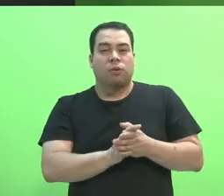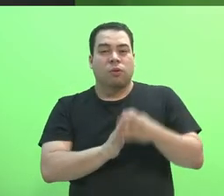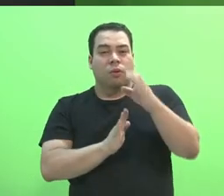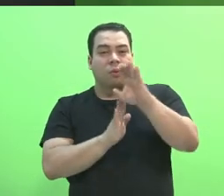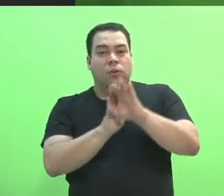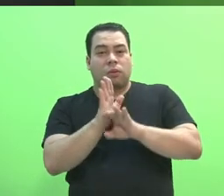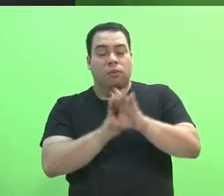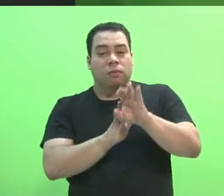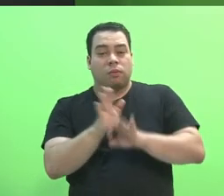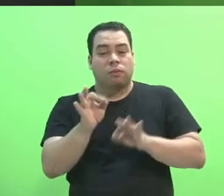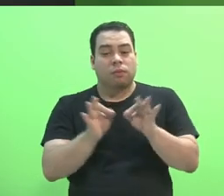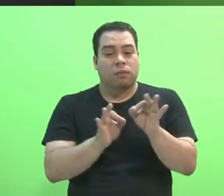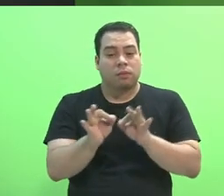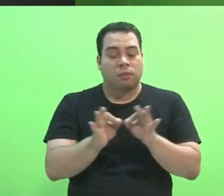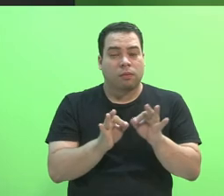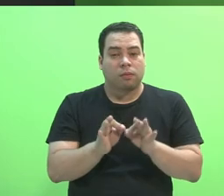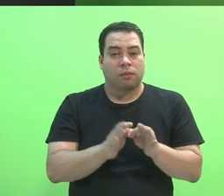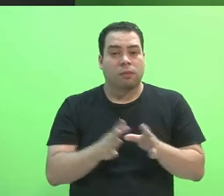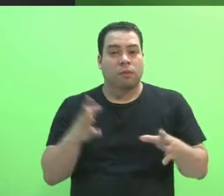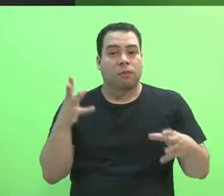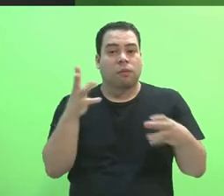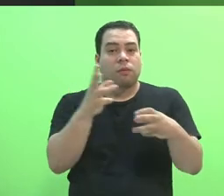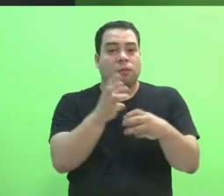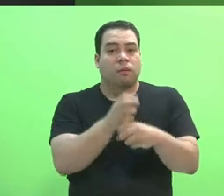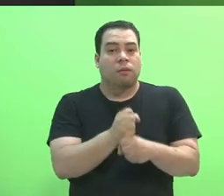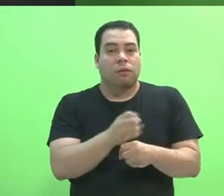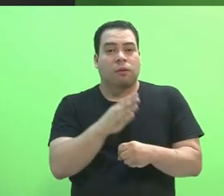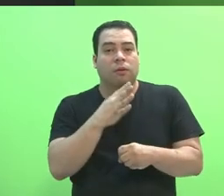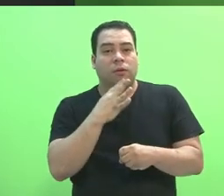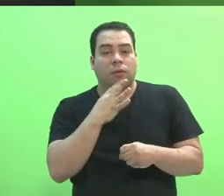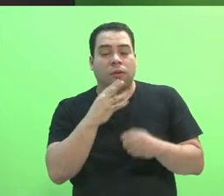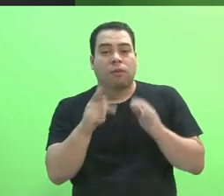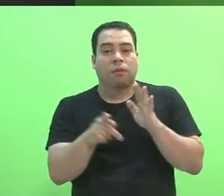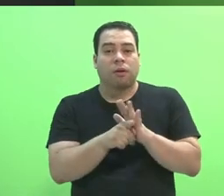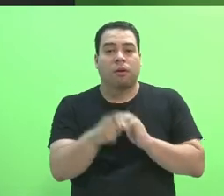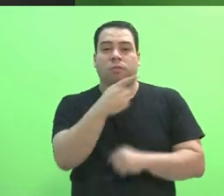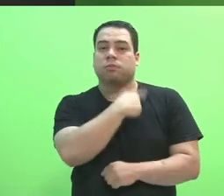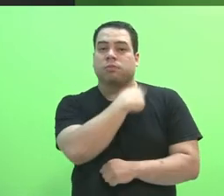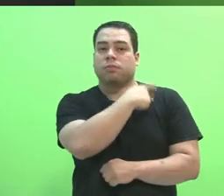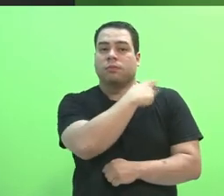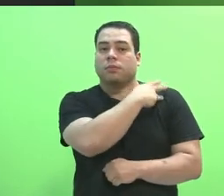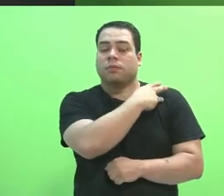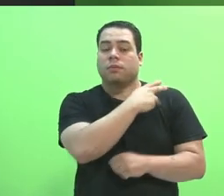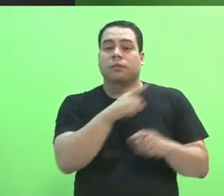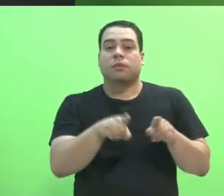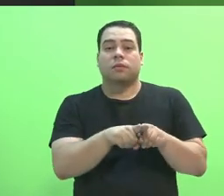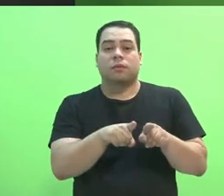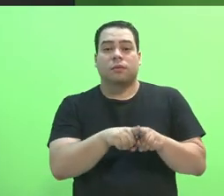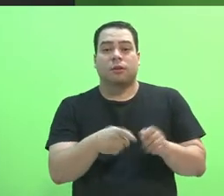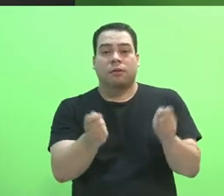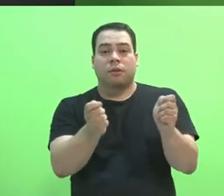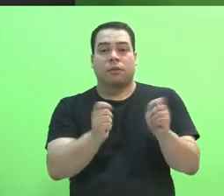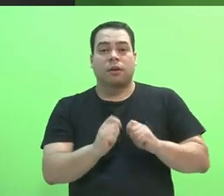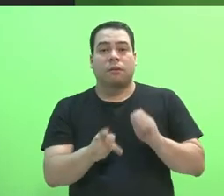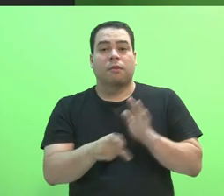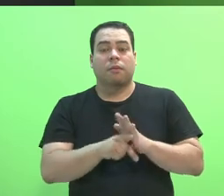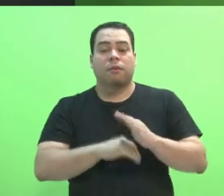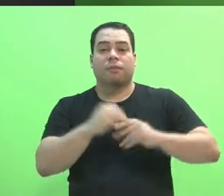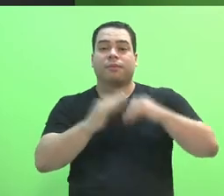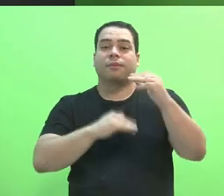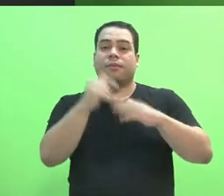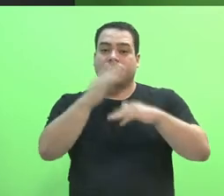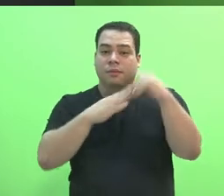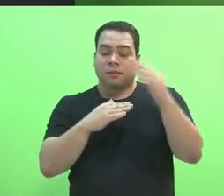modo a reunir os conhecimentos do Ensino Médio às competências da educação profissional. Além